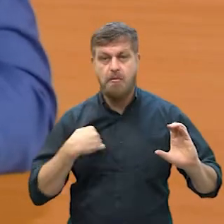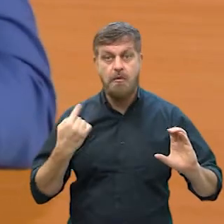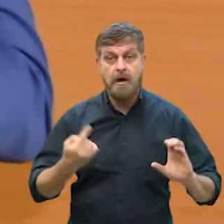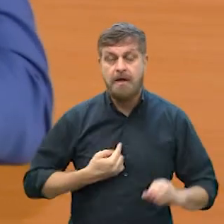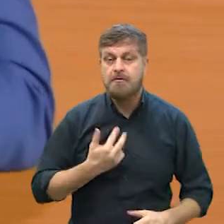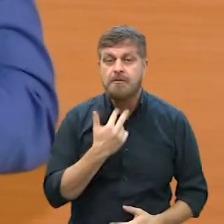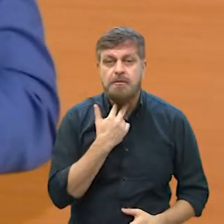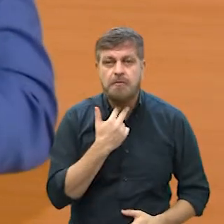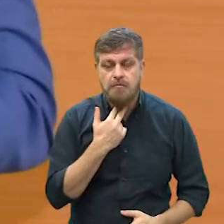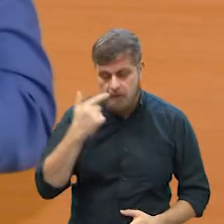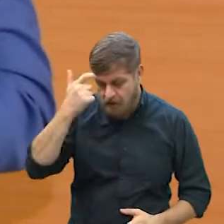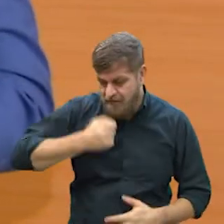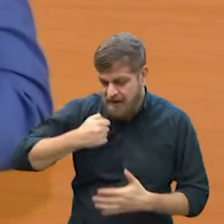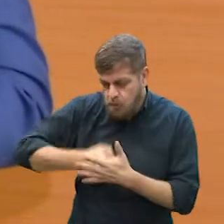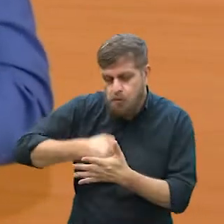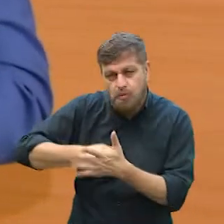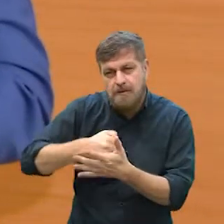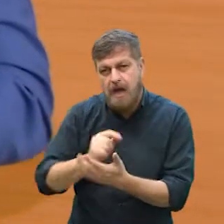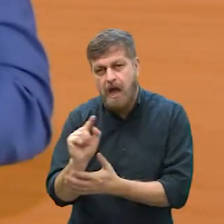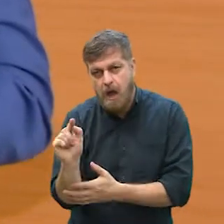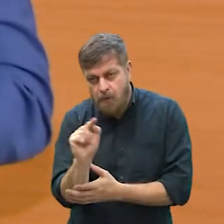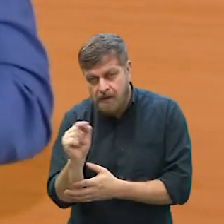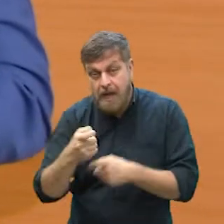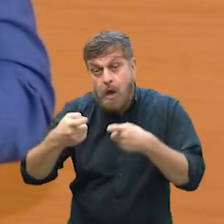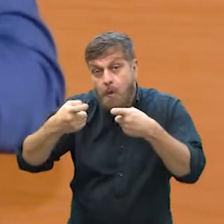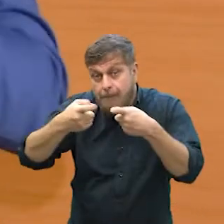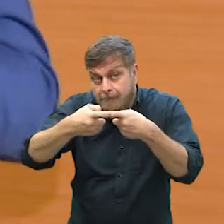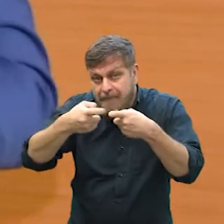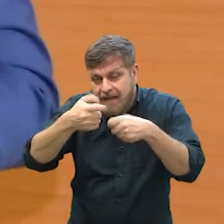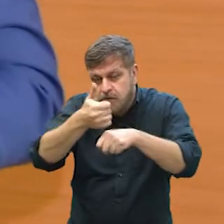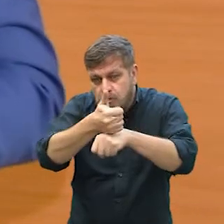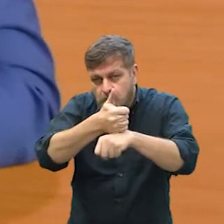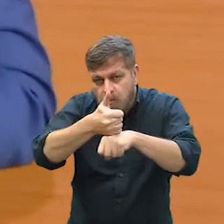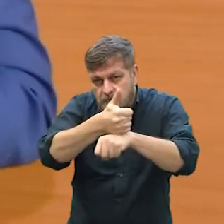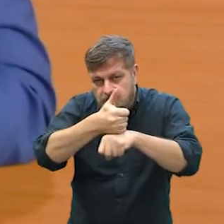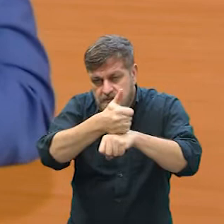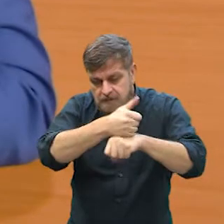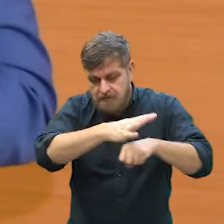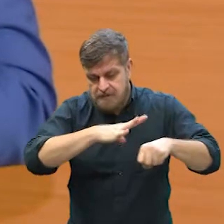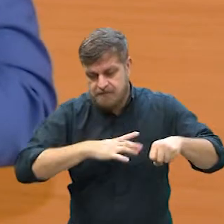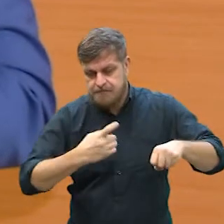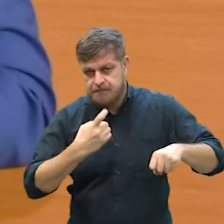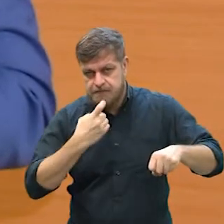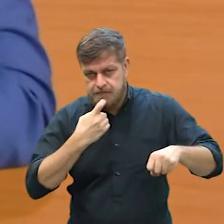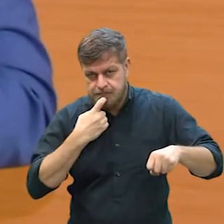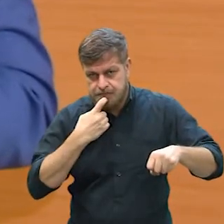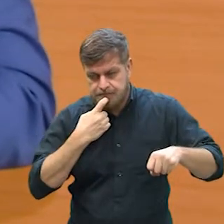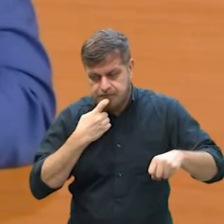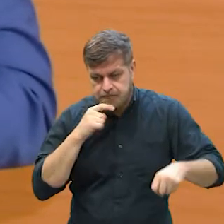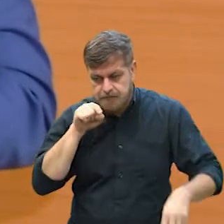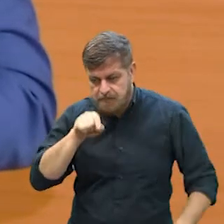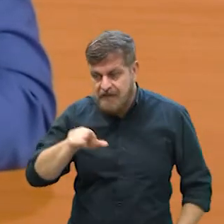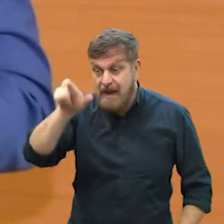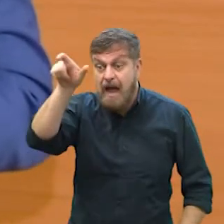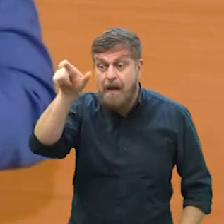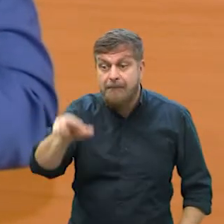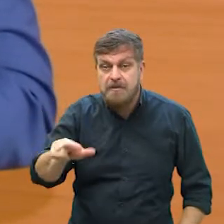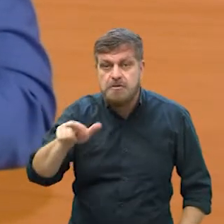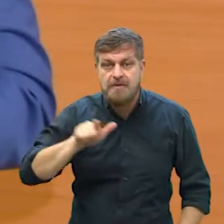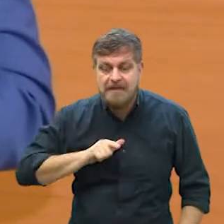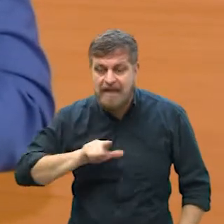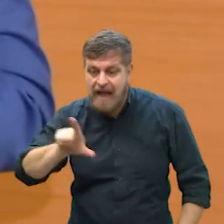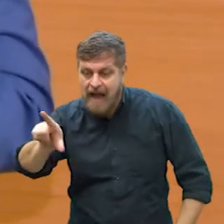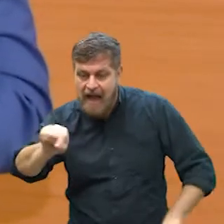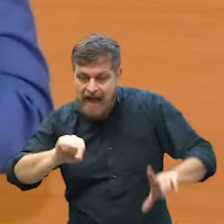Não. O que eu não posso, o que eu luto, é que o médico e que o município, ele dê a opção